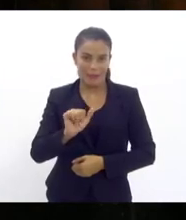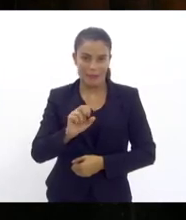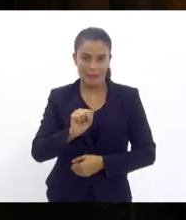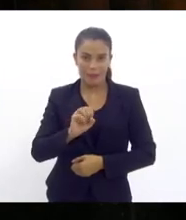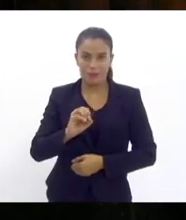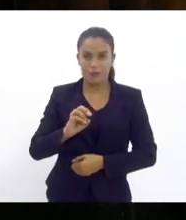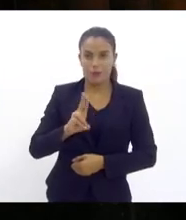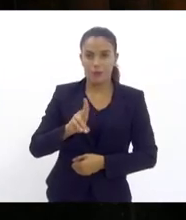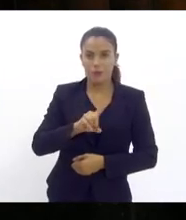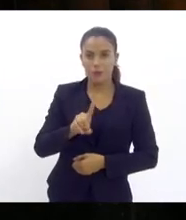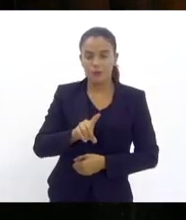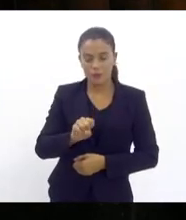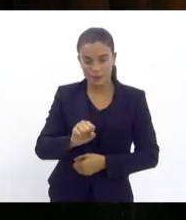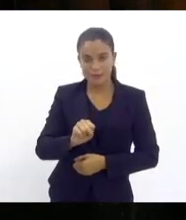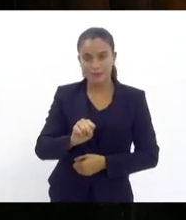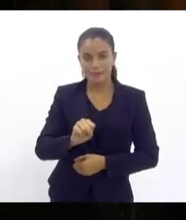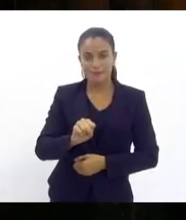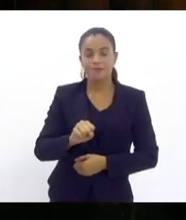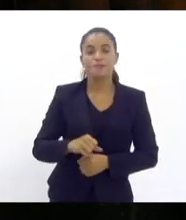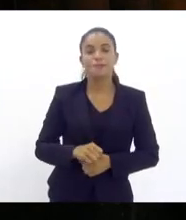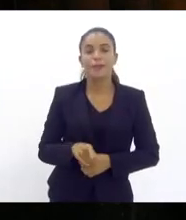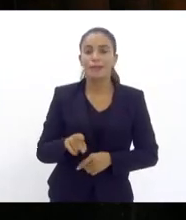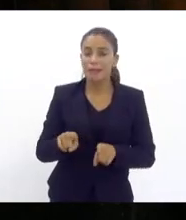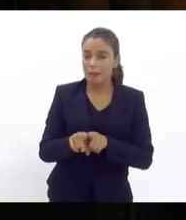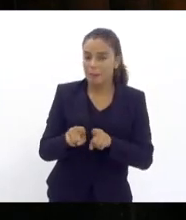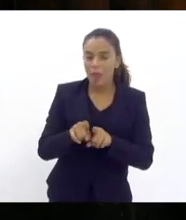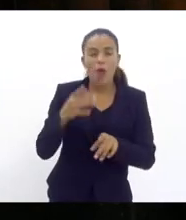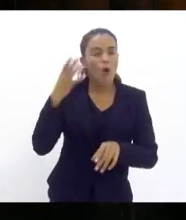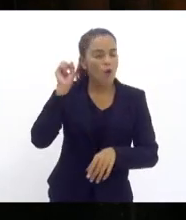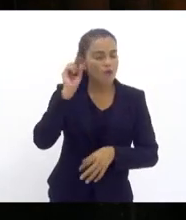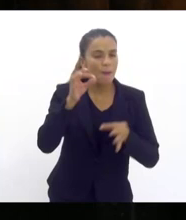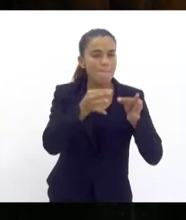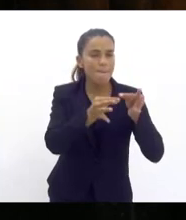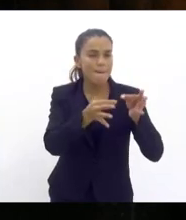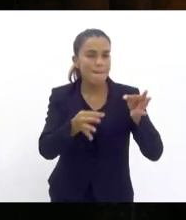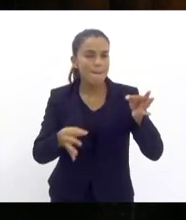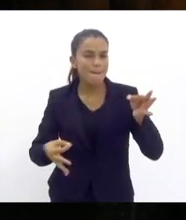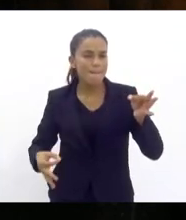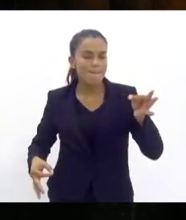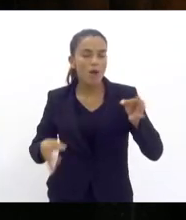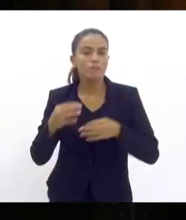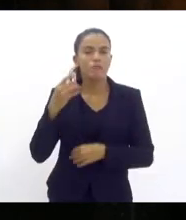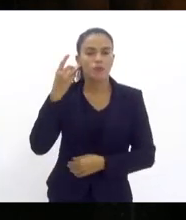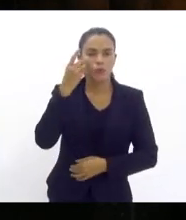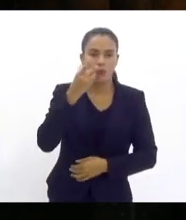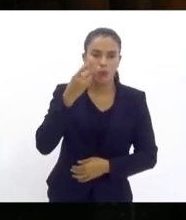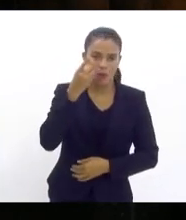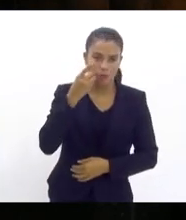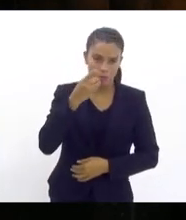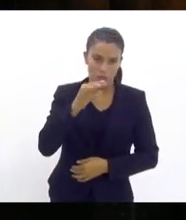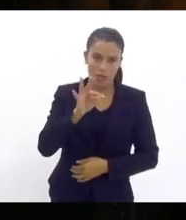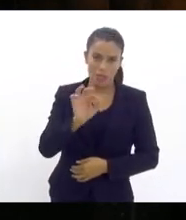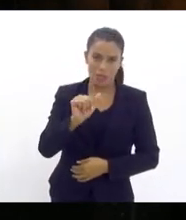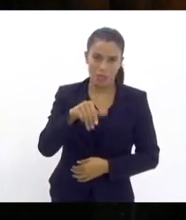e ouvi integralmente o discurso do deputado Tândia